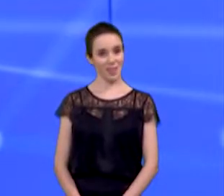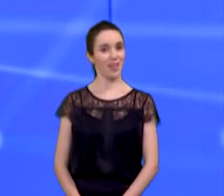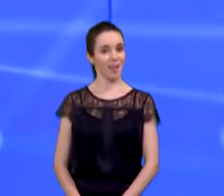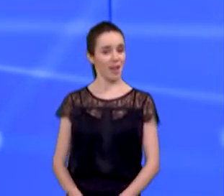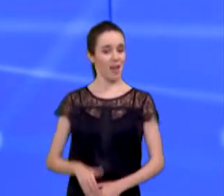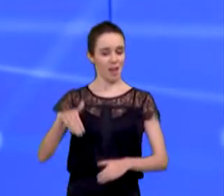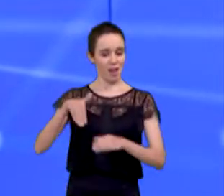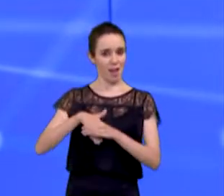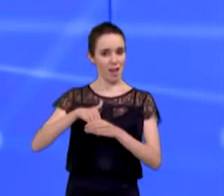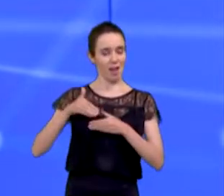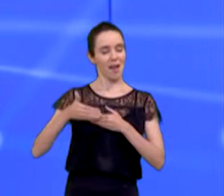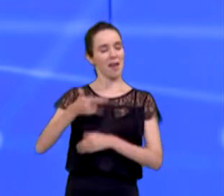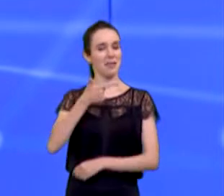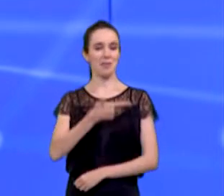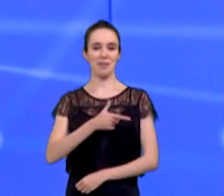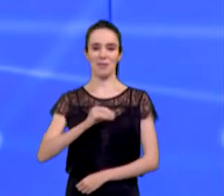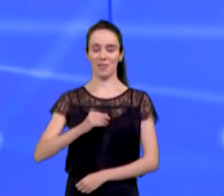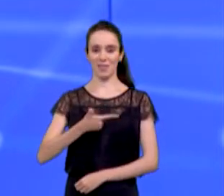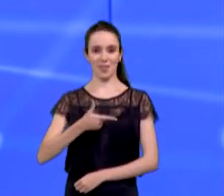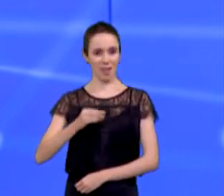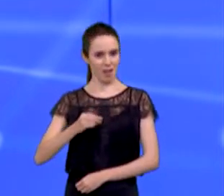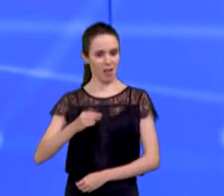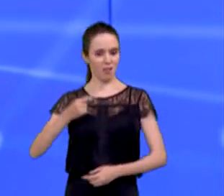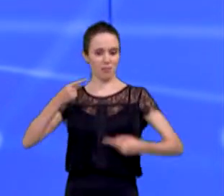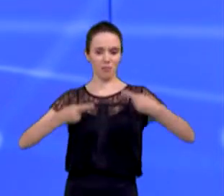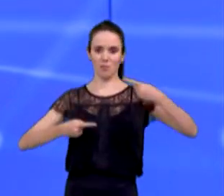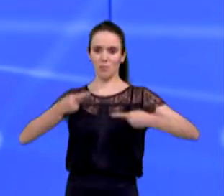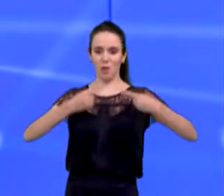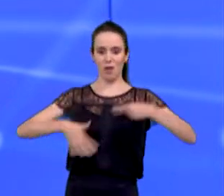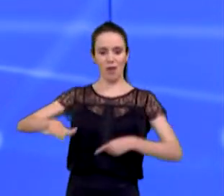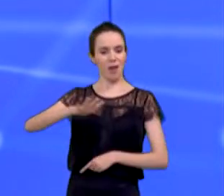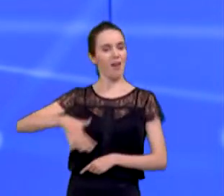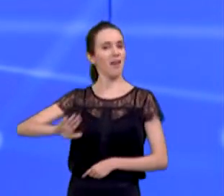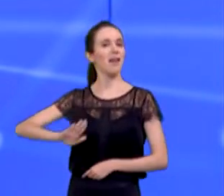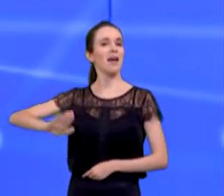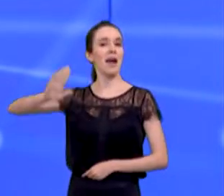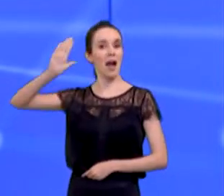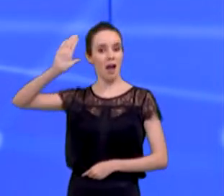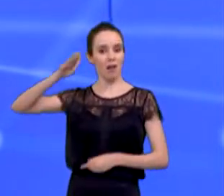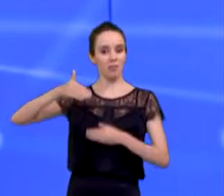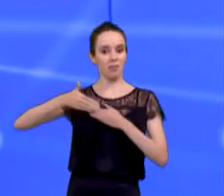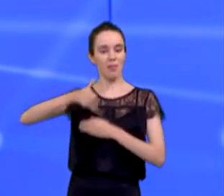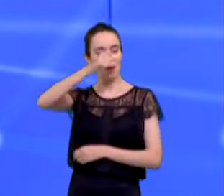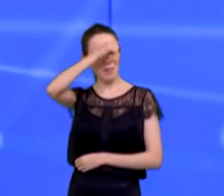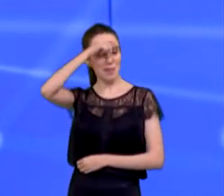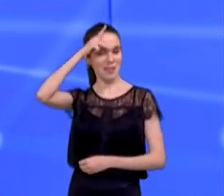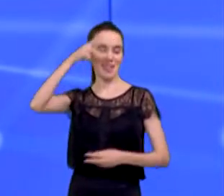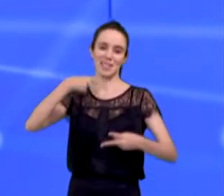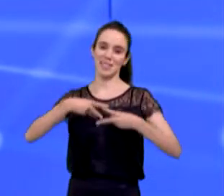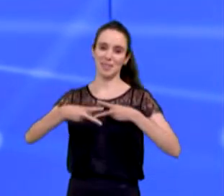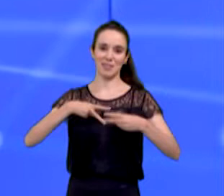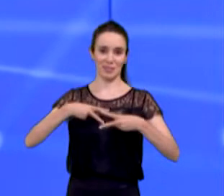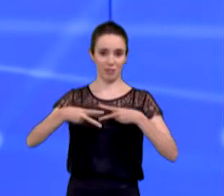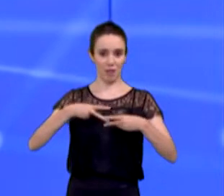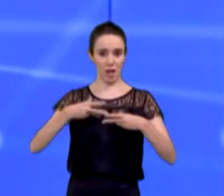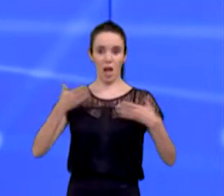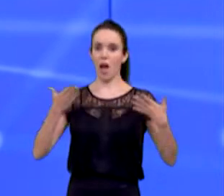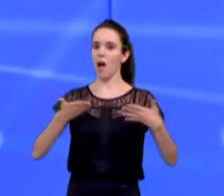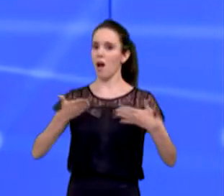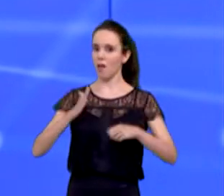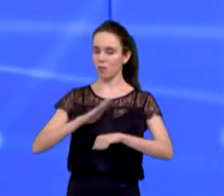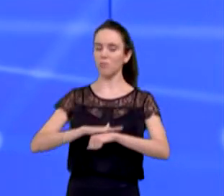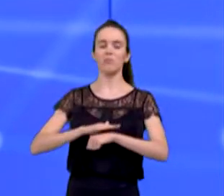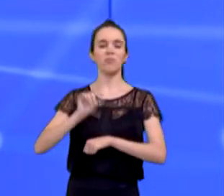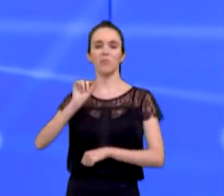Eleições 2020, debate entre os candidatos à Prefeitura de São José dos Campos. Neste bloco, os